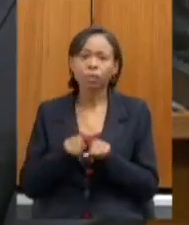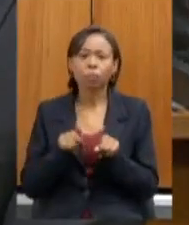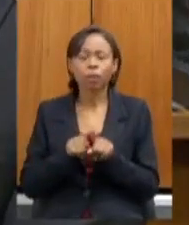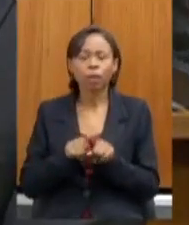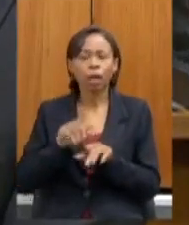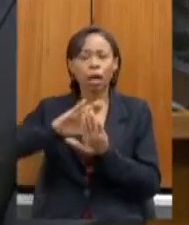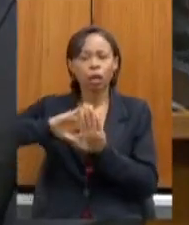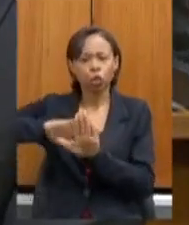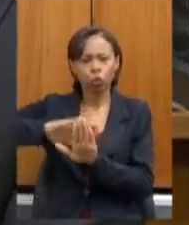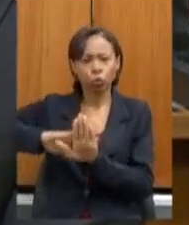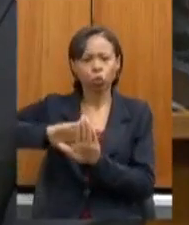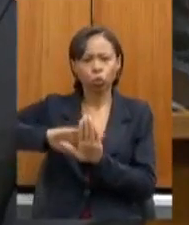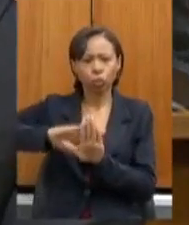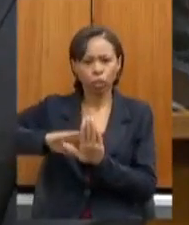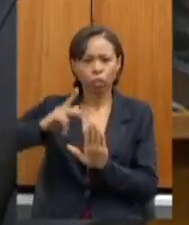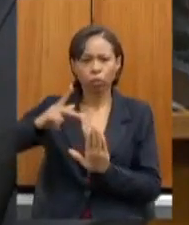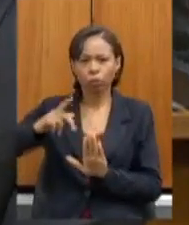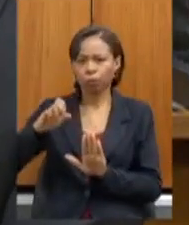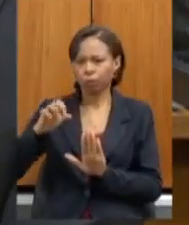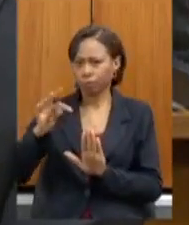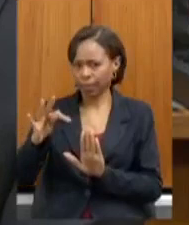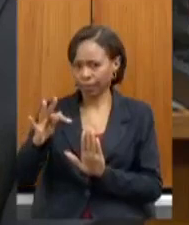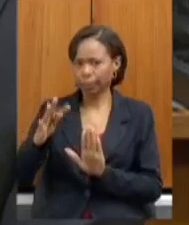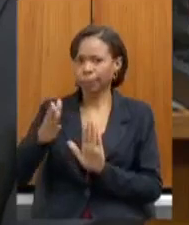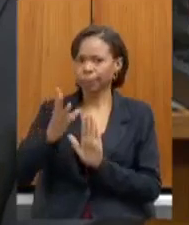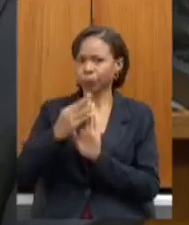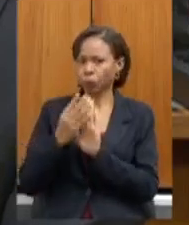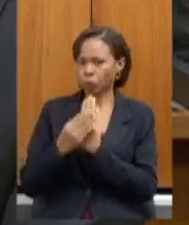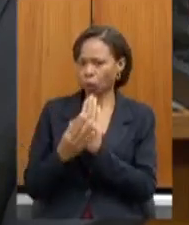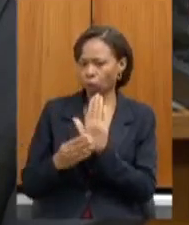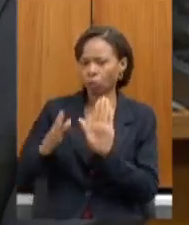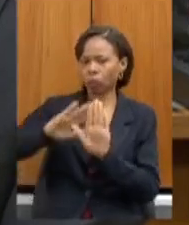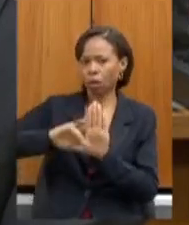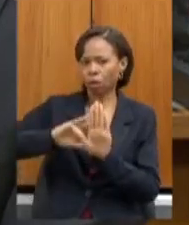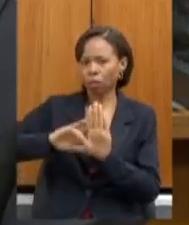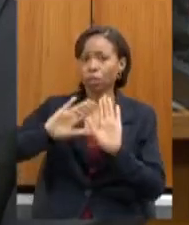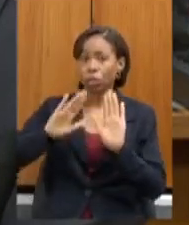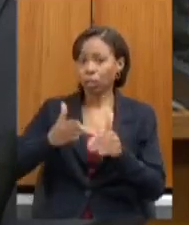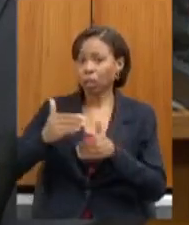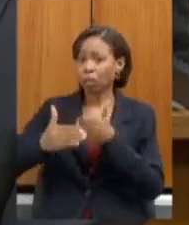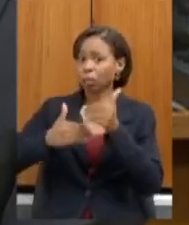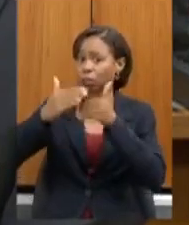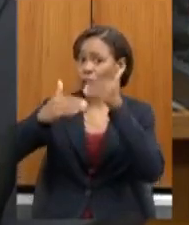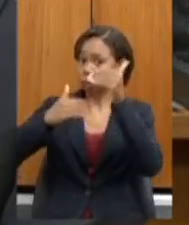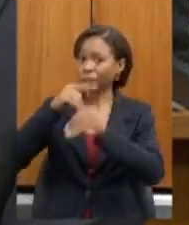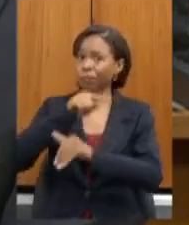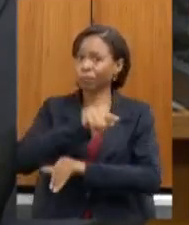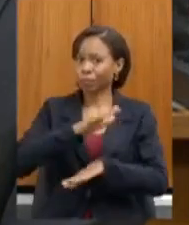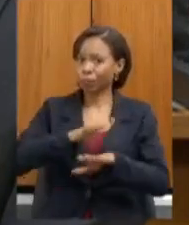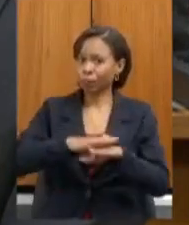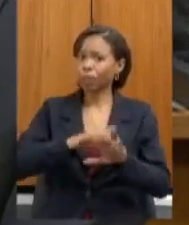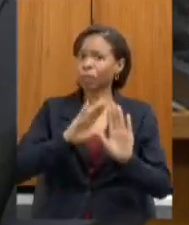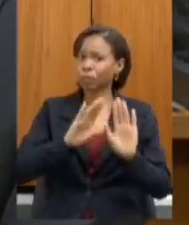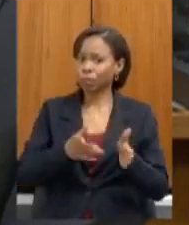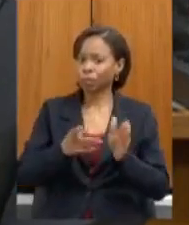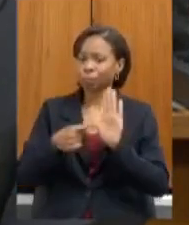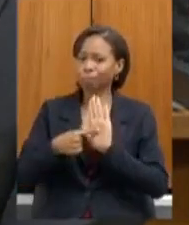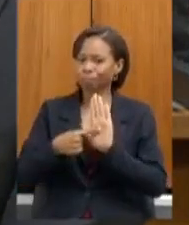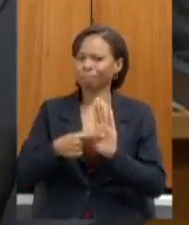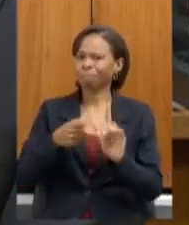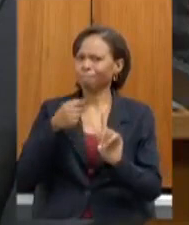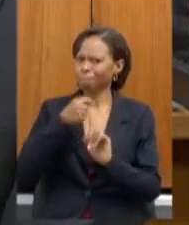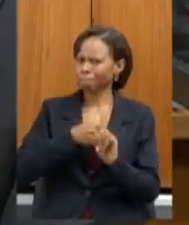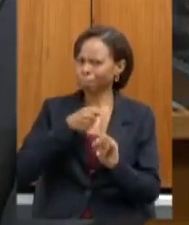houve um avanço e esse avanço muitas vezes como você está demonstrando aí uma luta um